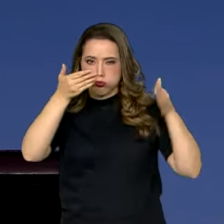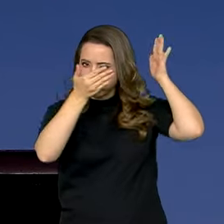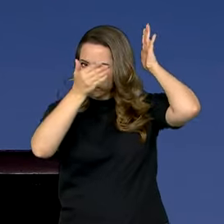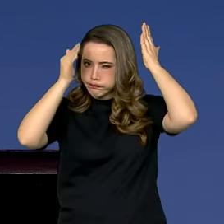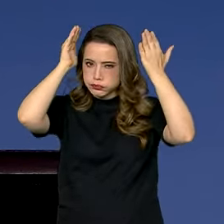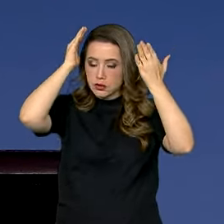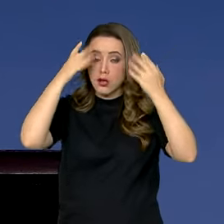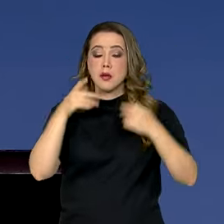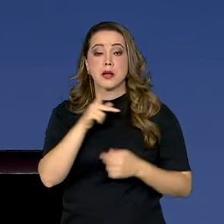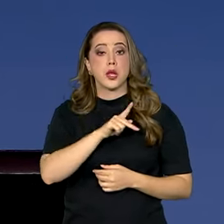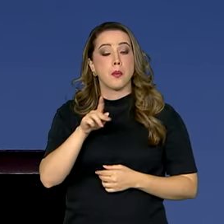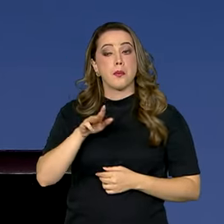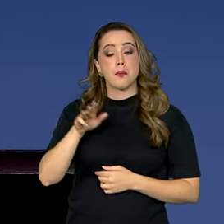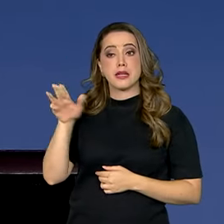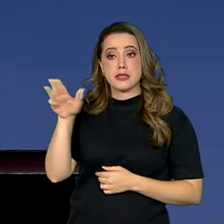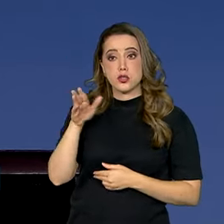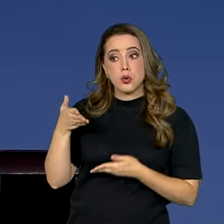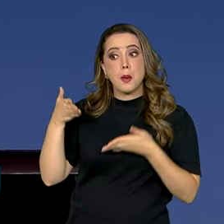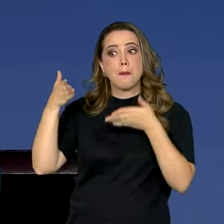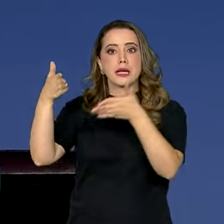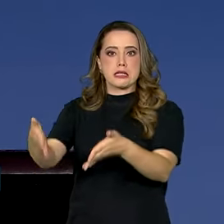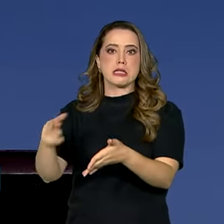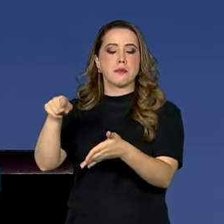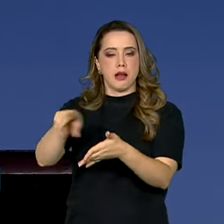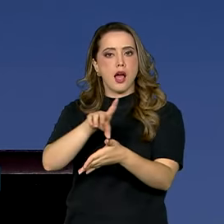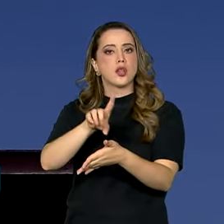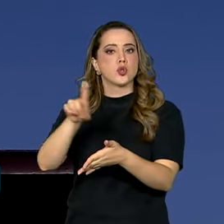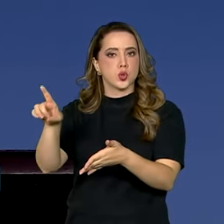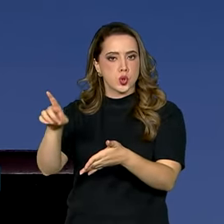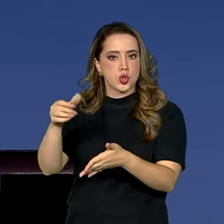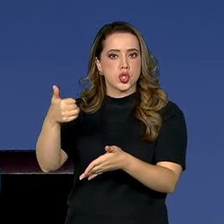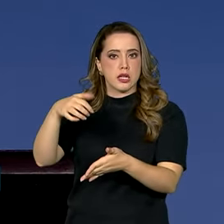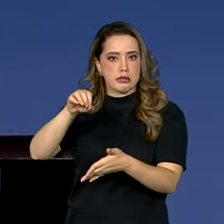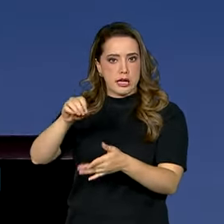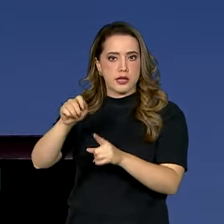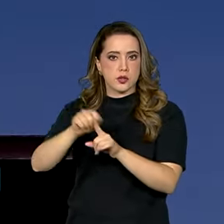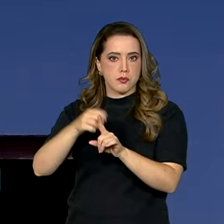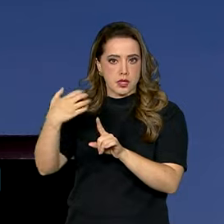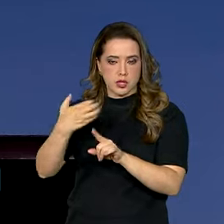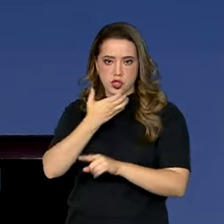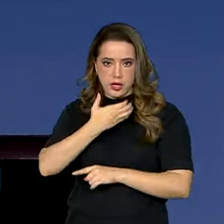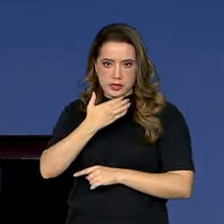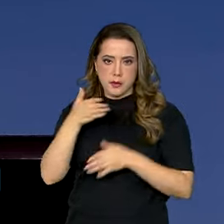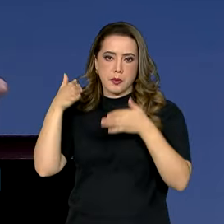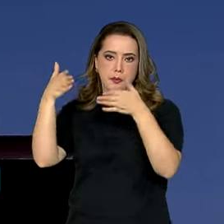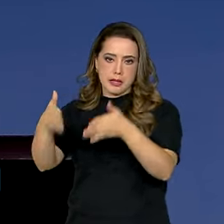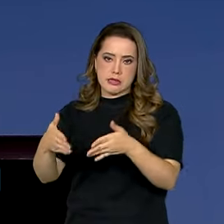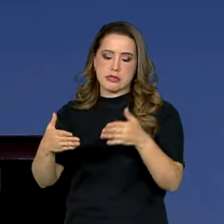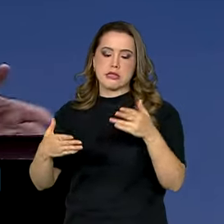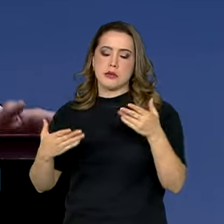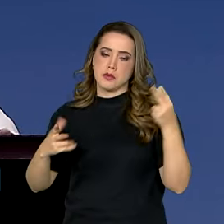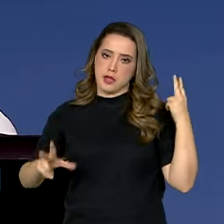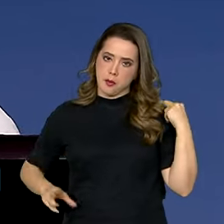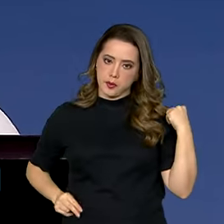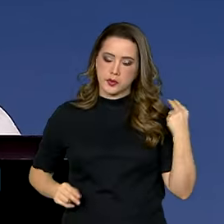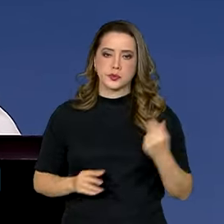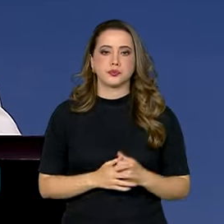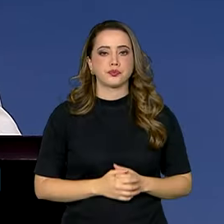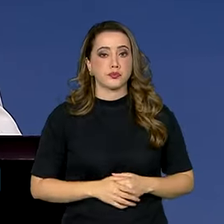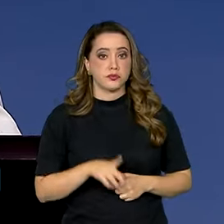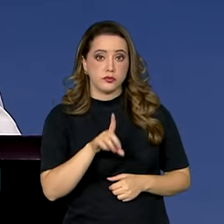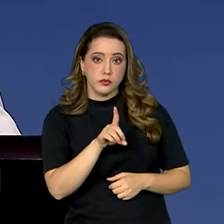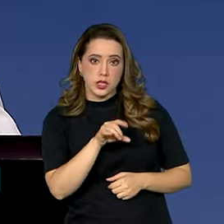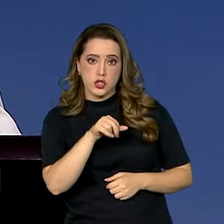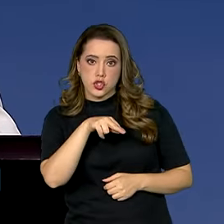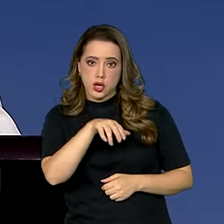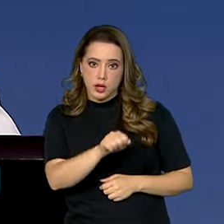posse prevista para o dia 10 de dezembro. Segundo Mauro Vieira, Diana Mondino sinalizou que